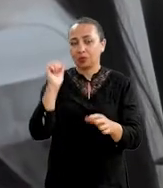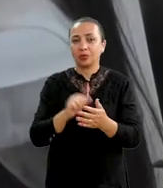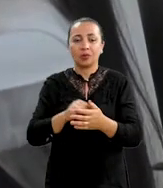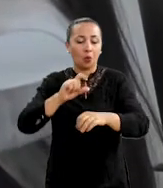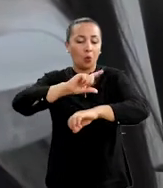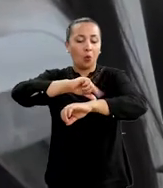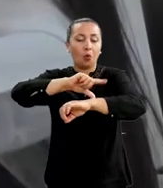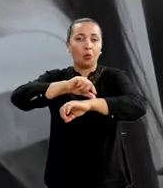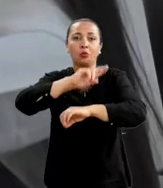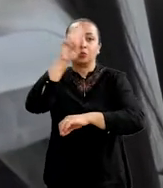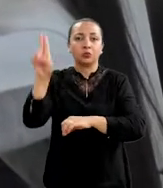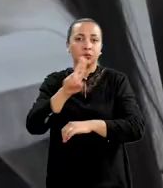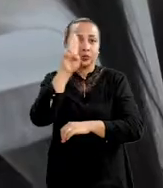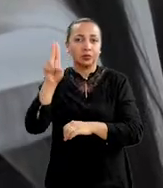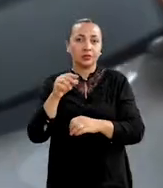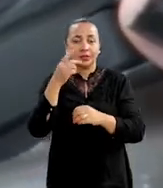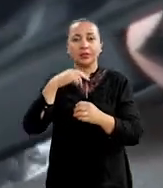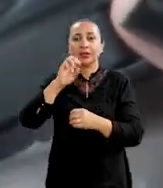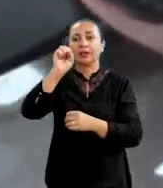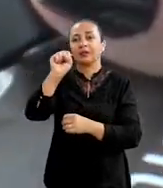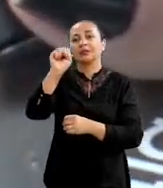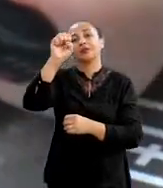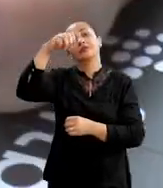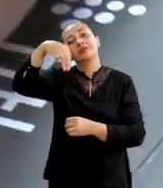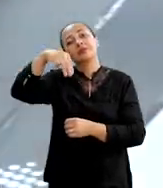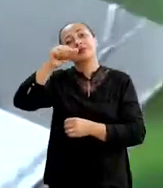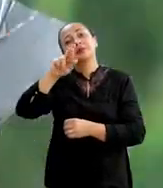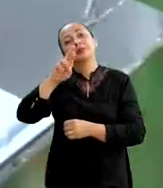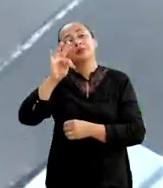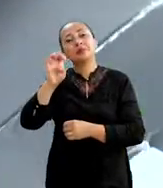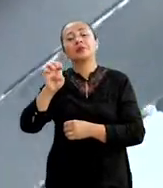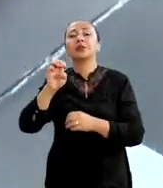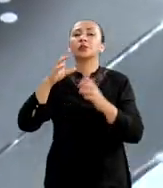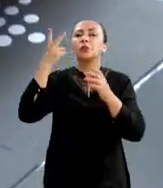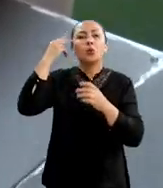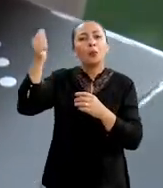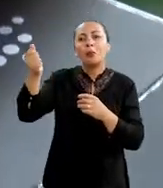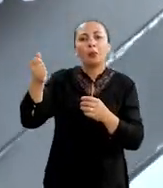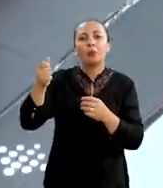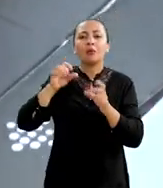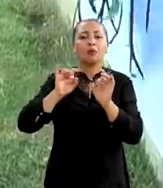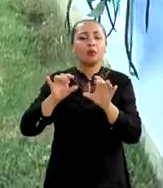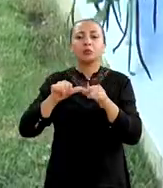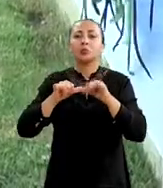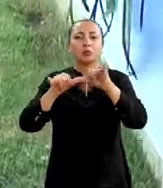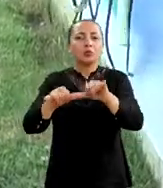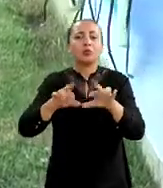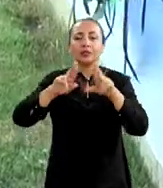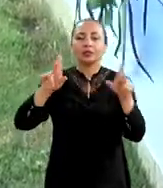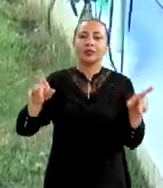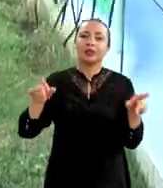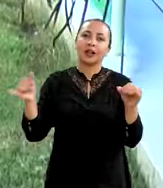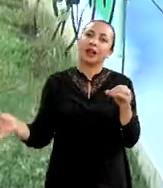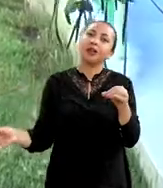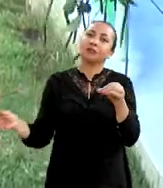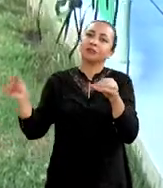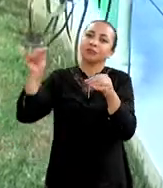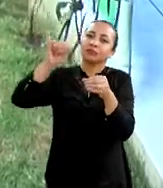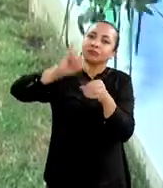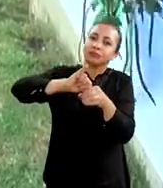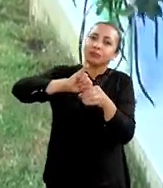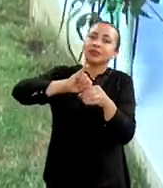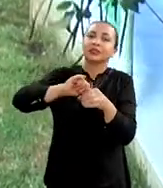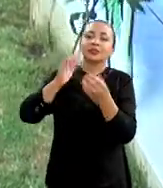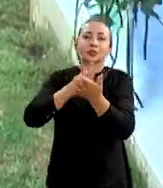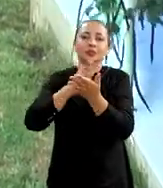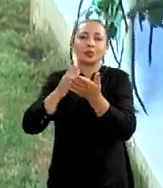relógio utilizado pelo projeto é um smartwatch comum vendido pelo mercado. A diferença é a implementação